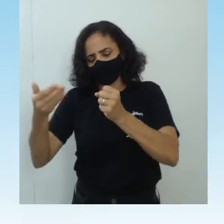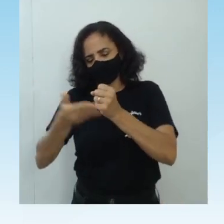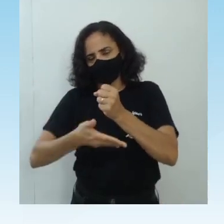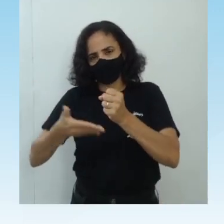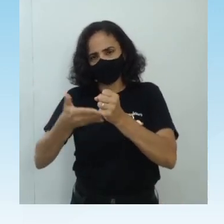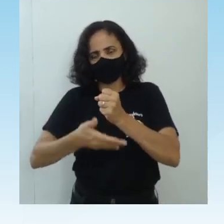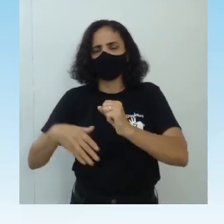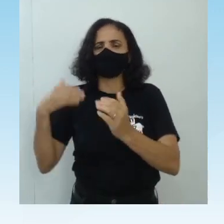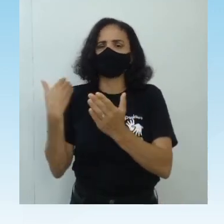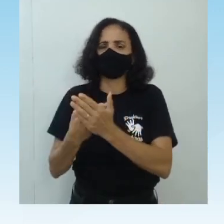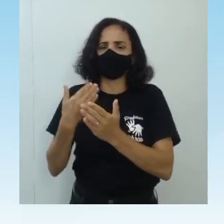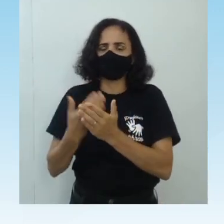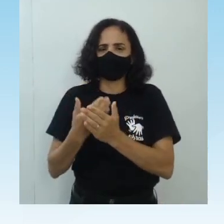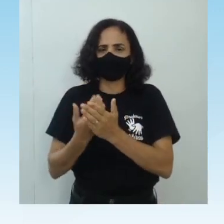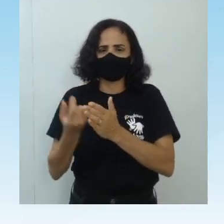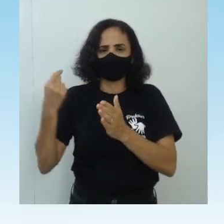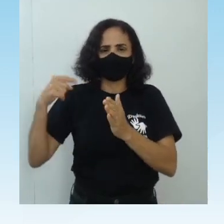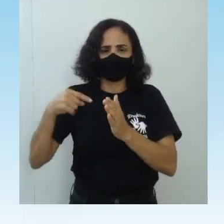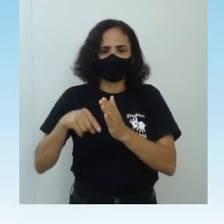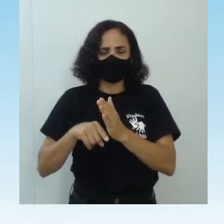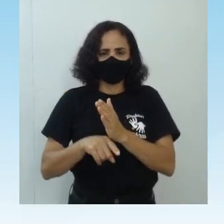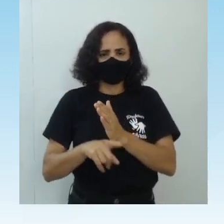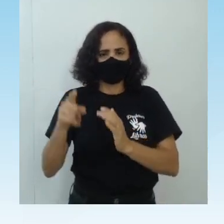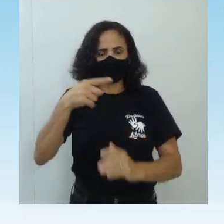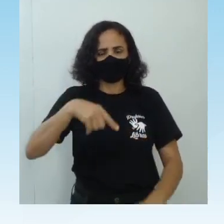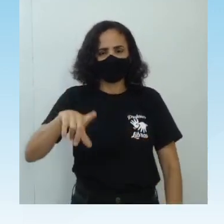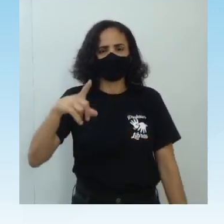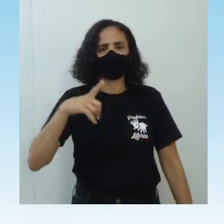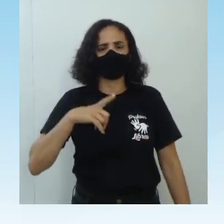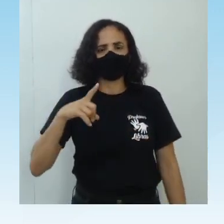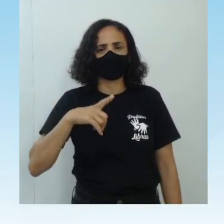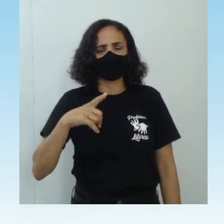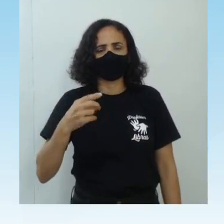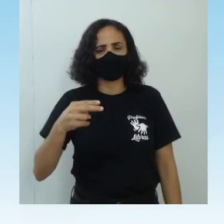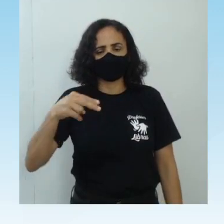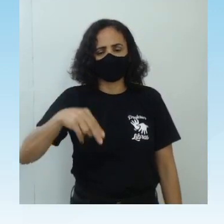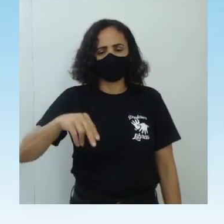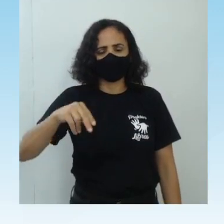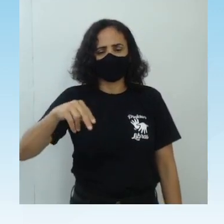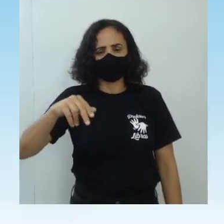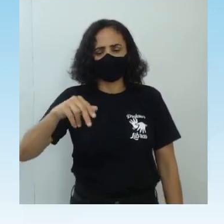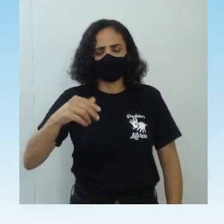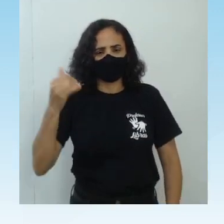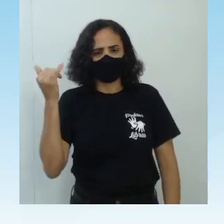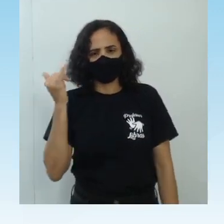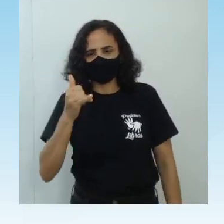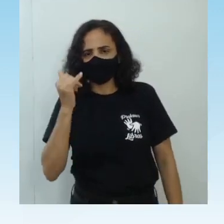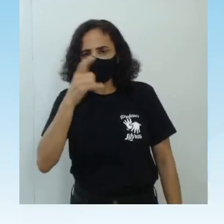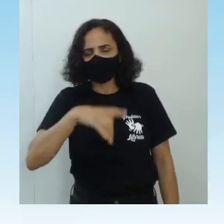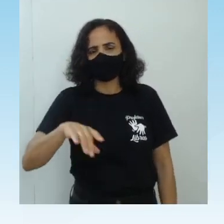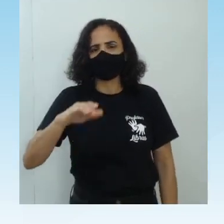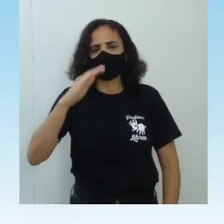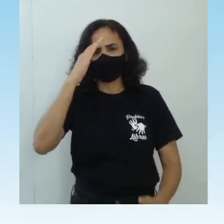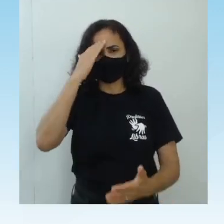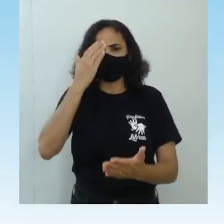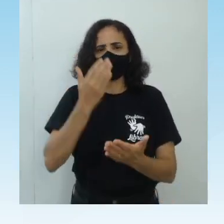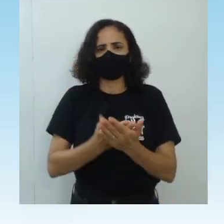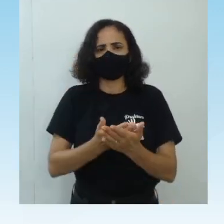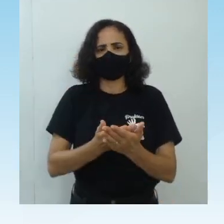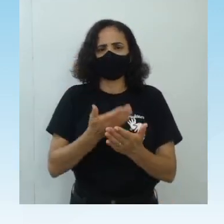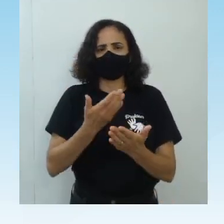estudos e etc. Então, você tem a narração em forma de poesia, você tem a crença, logo que